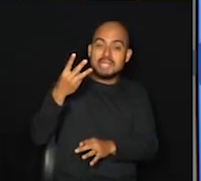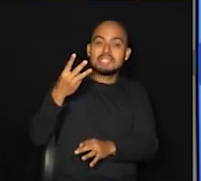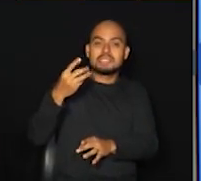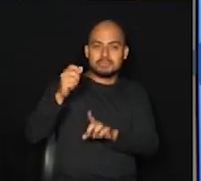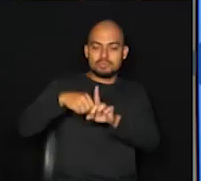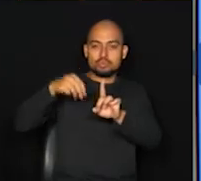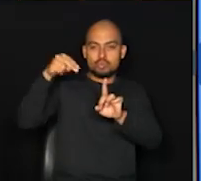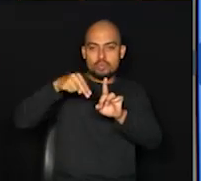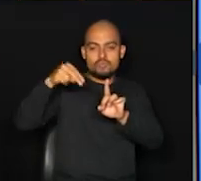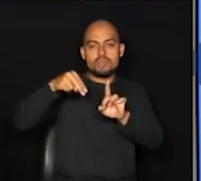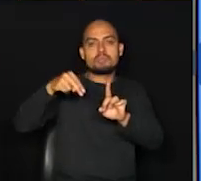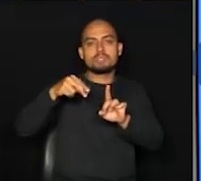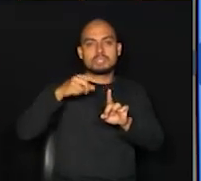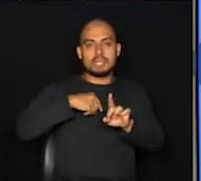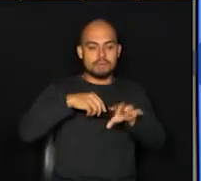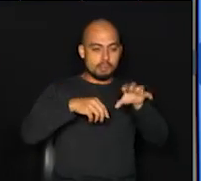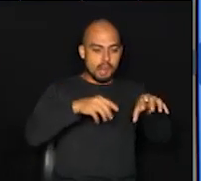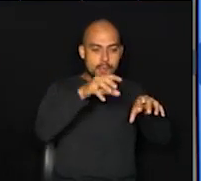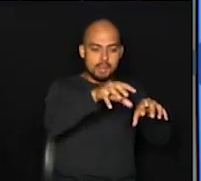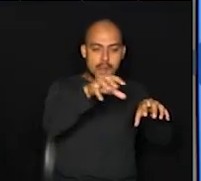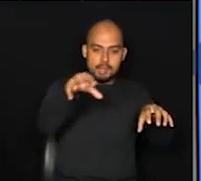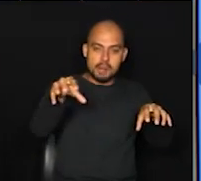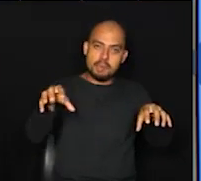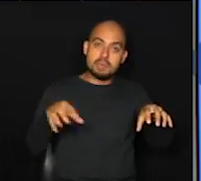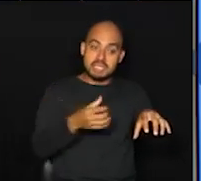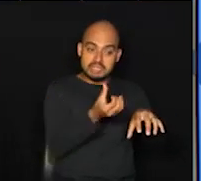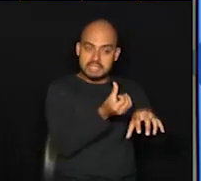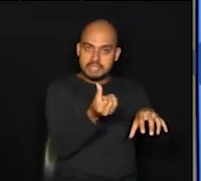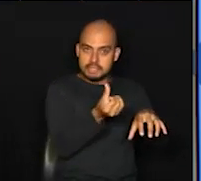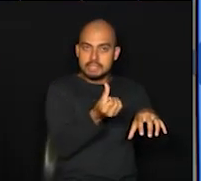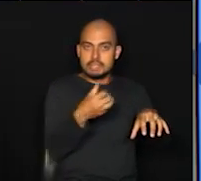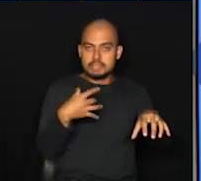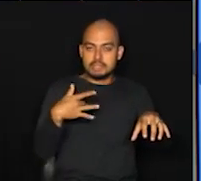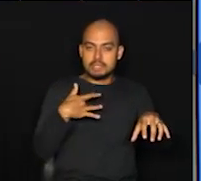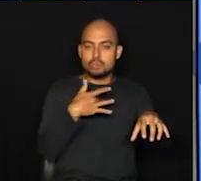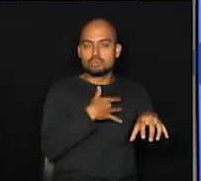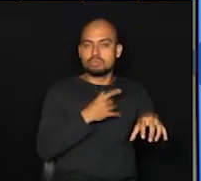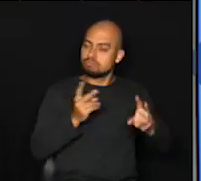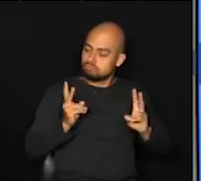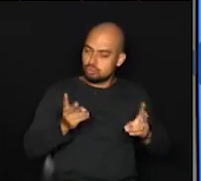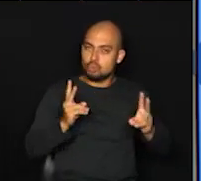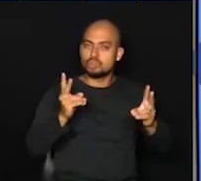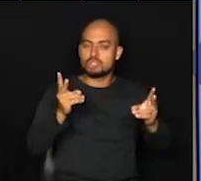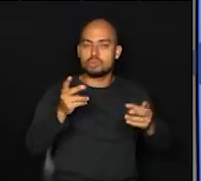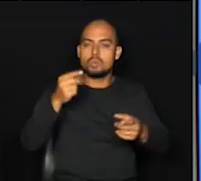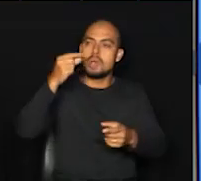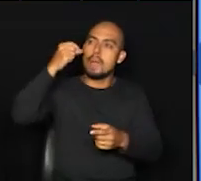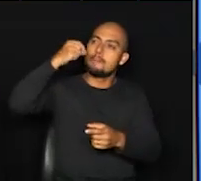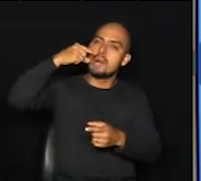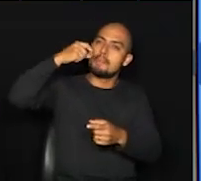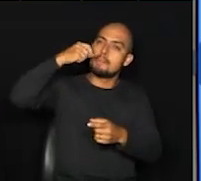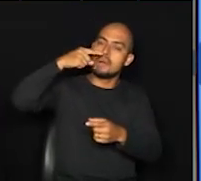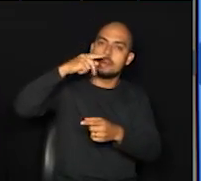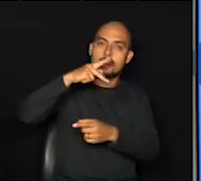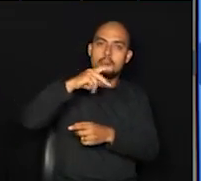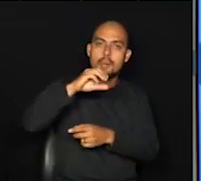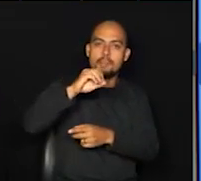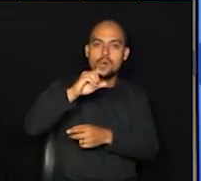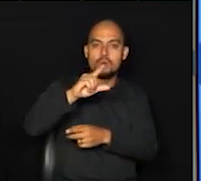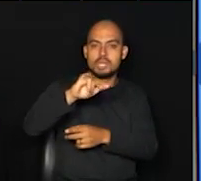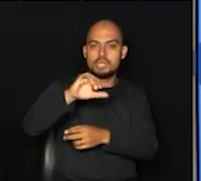66 centros de saúde que vão continuar aí vacinando, tanto contra a poliomielite, contra